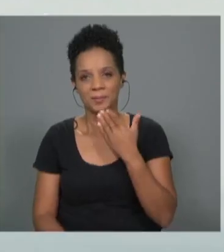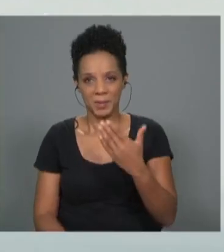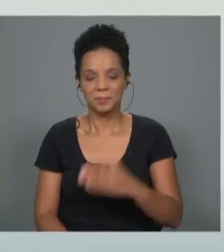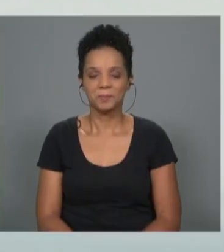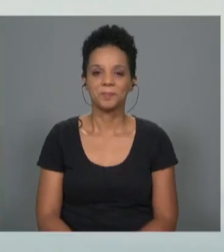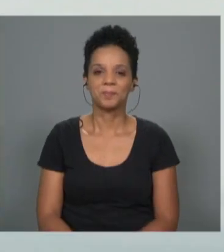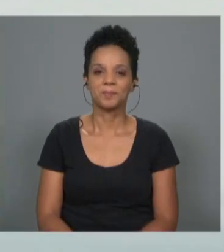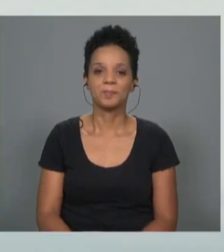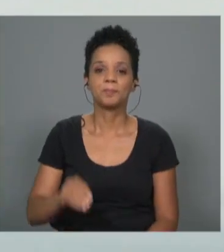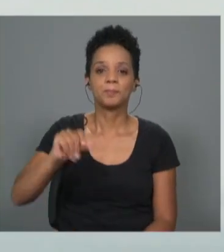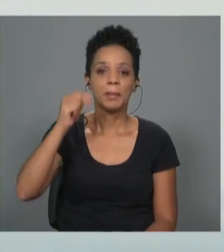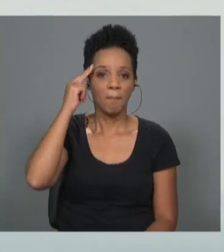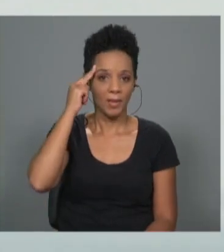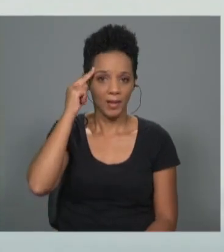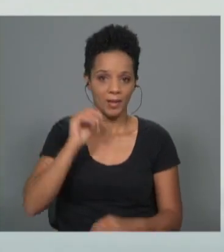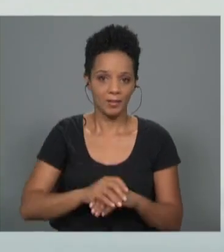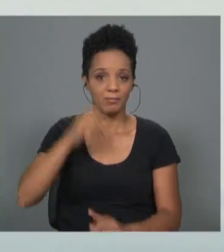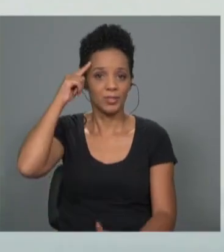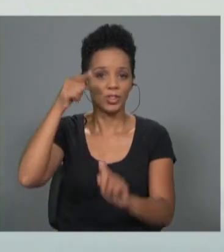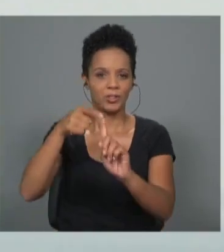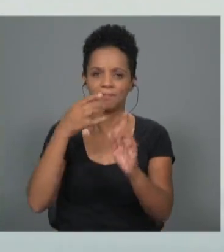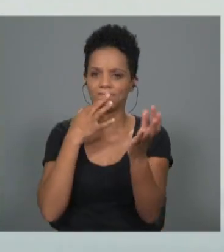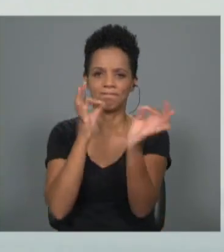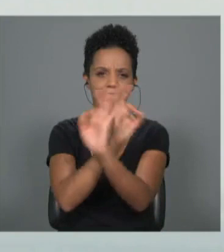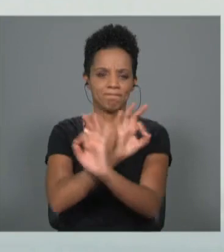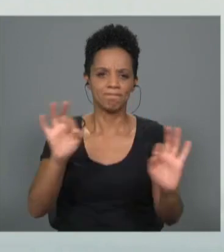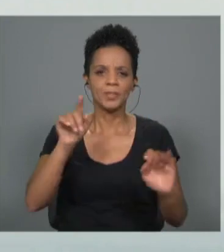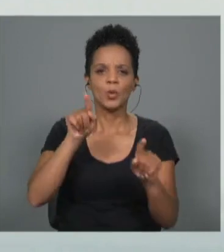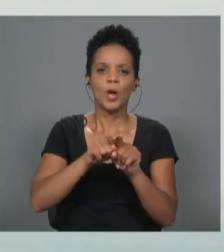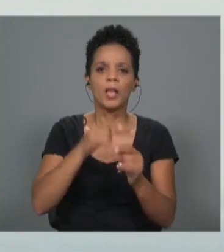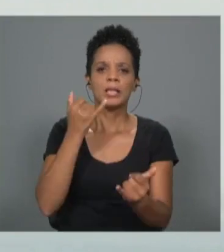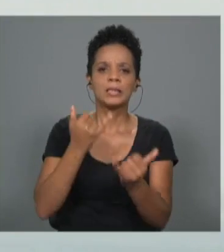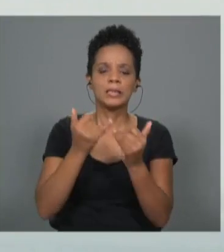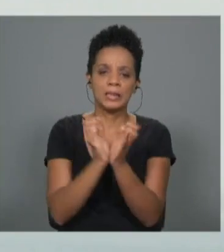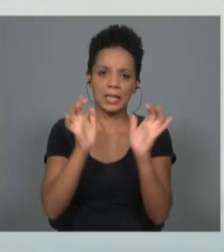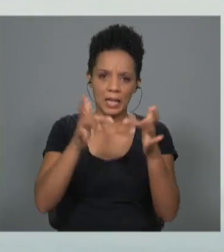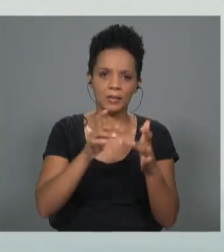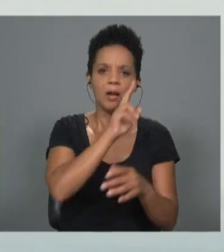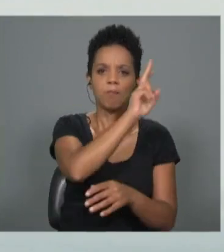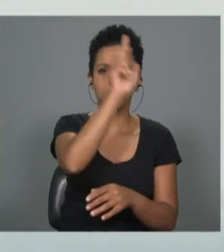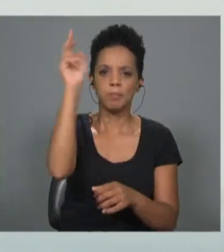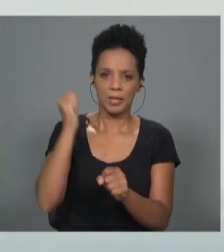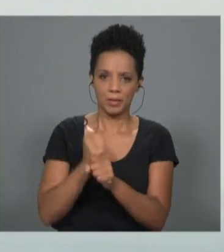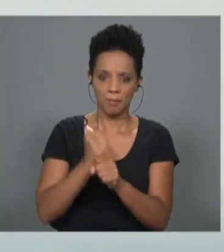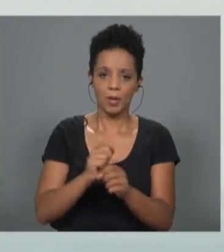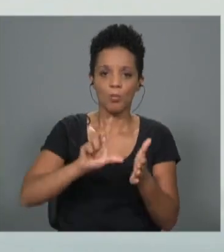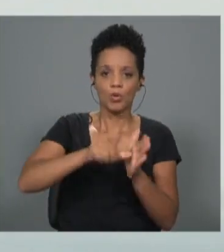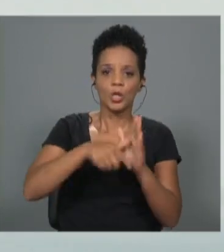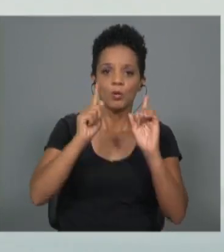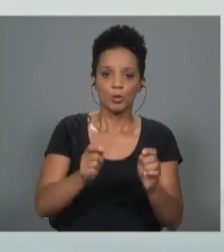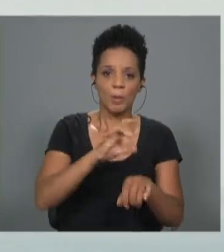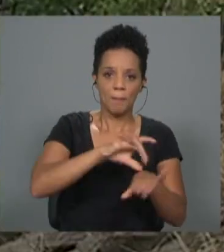A Madeira tornou-se um destino ideal para os nómadas digitais. O projeto começou em plena pandemia e tem sido um sucesso.